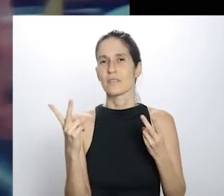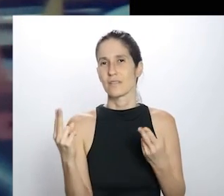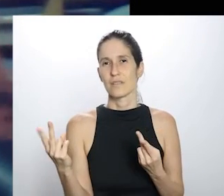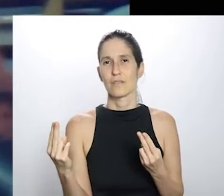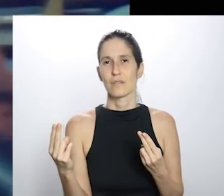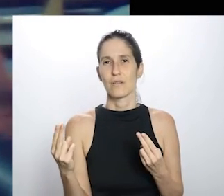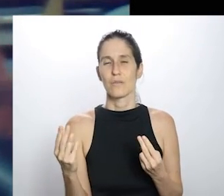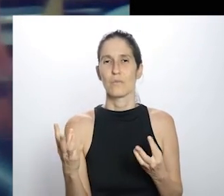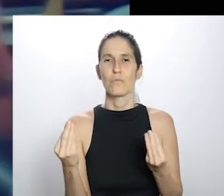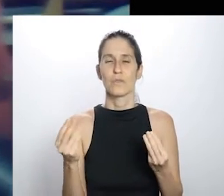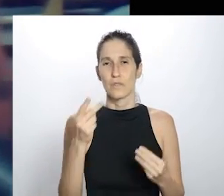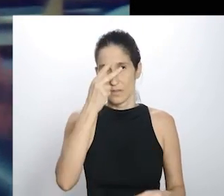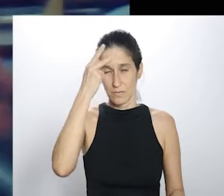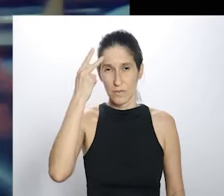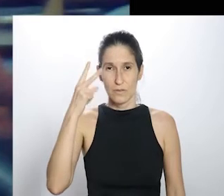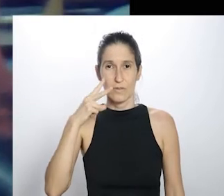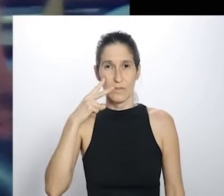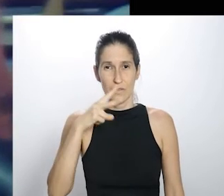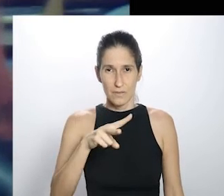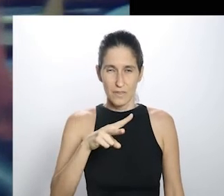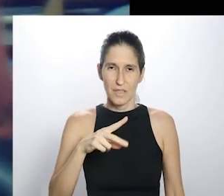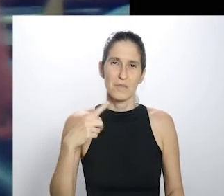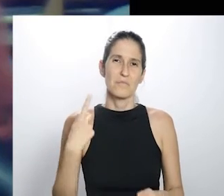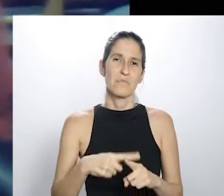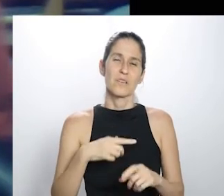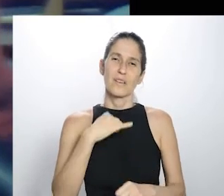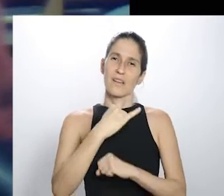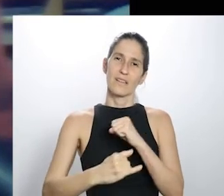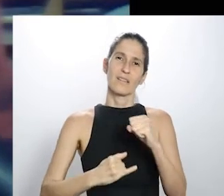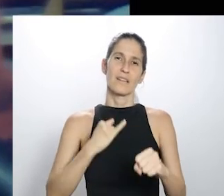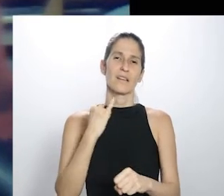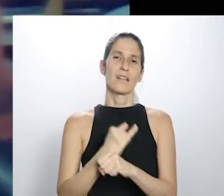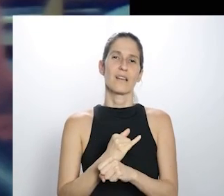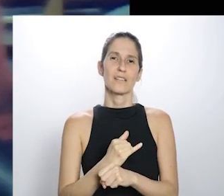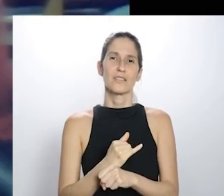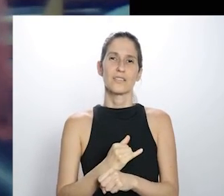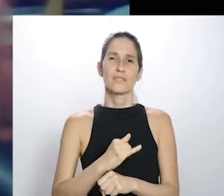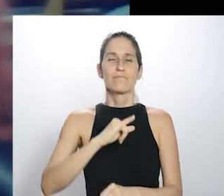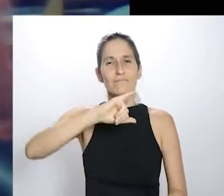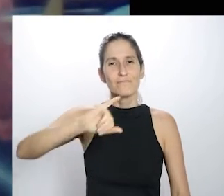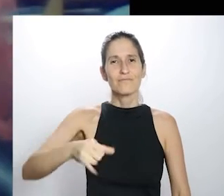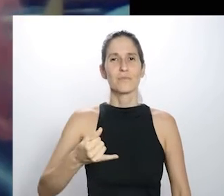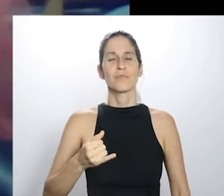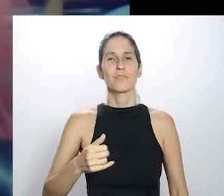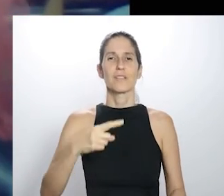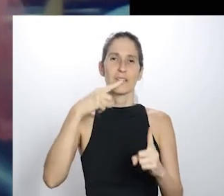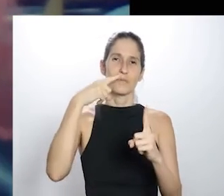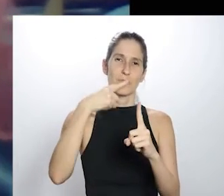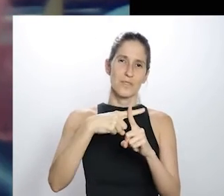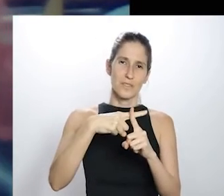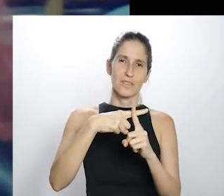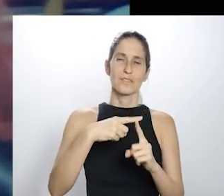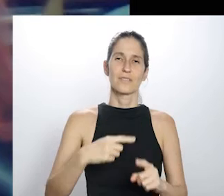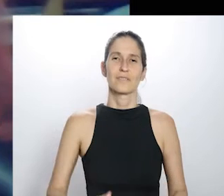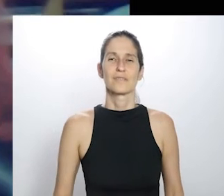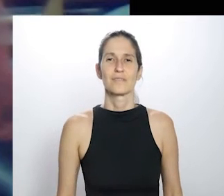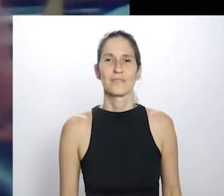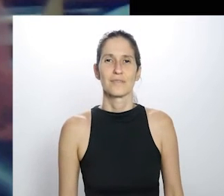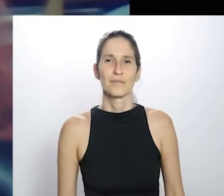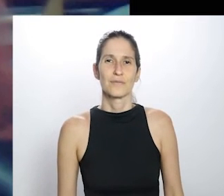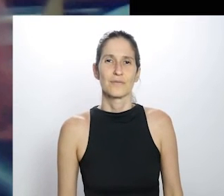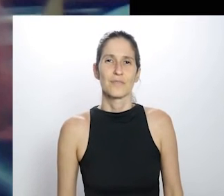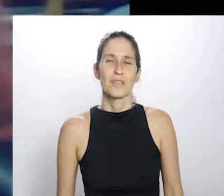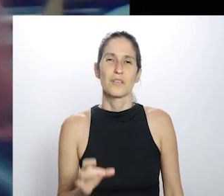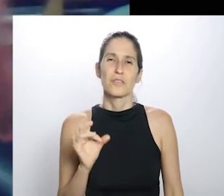e que todo mundo pode assistir isso por causa do mundo virtual. Então, vamos pensar que isso é algo positivo,